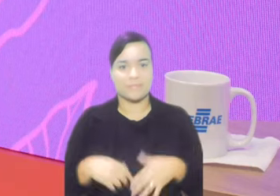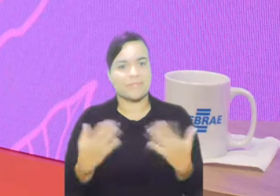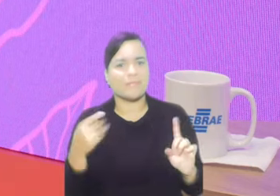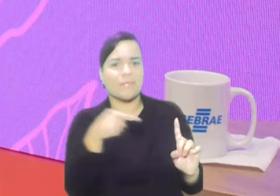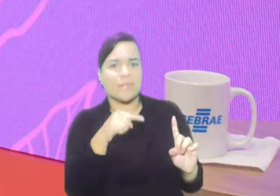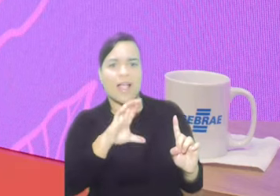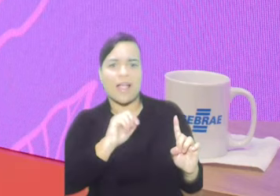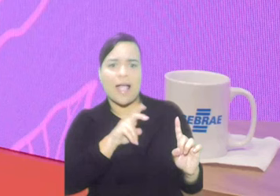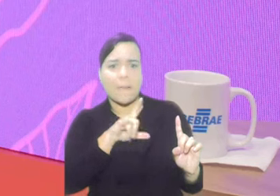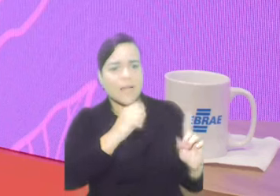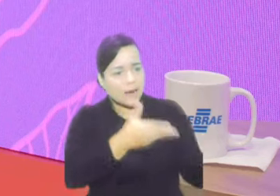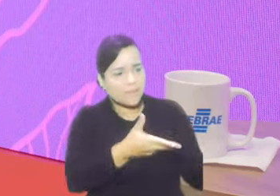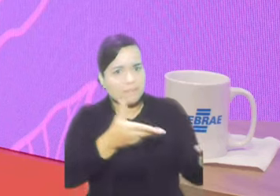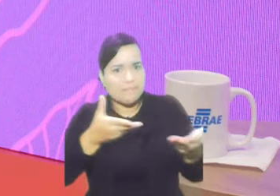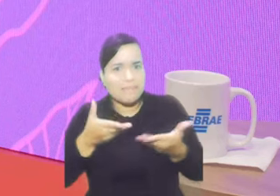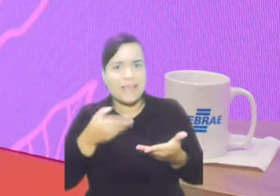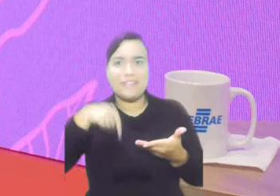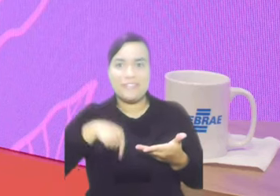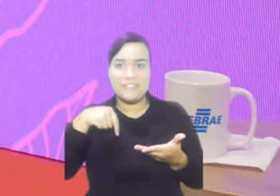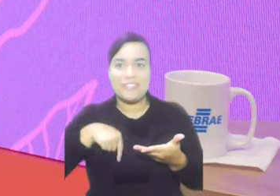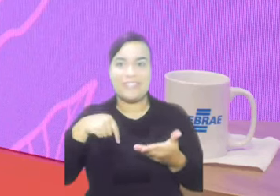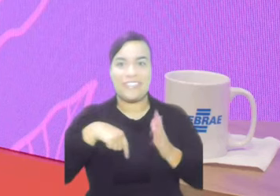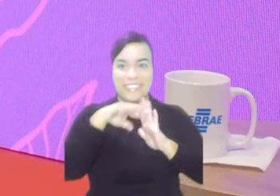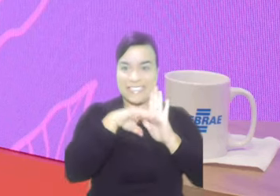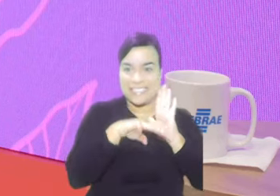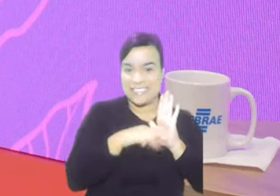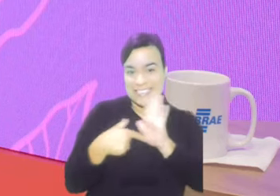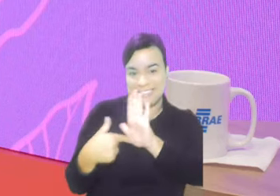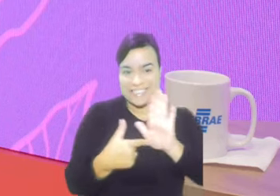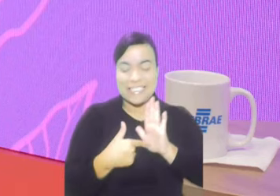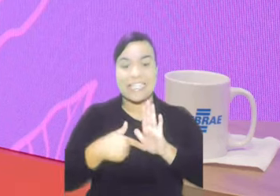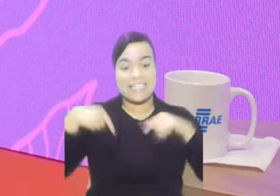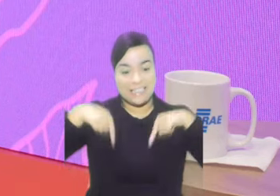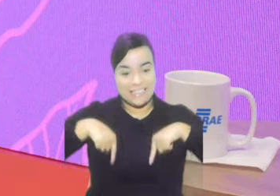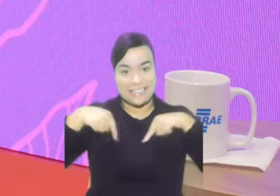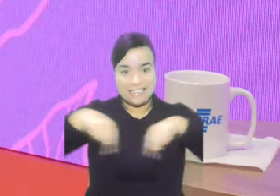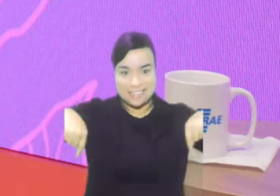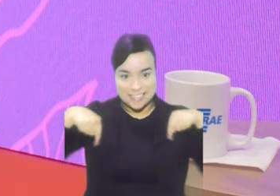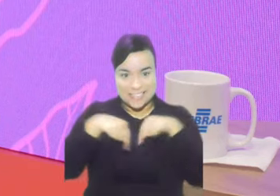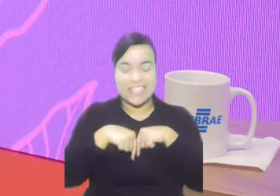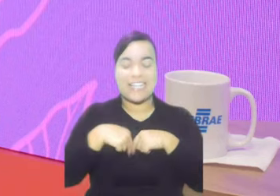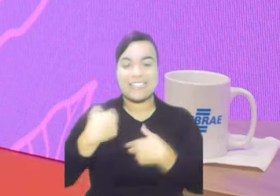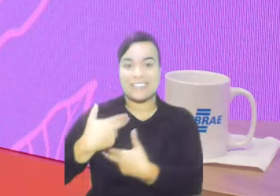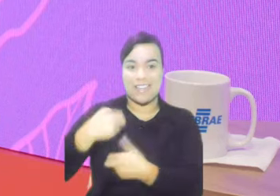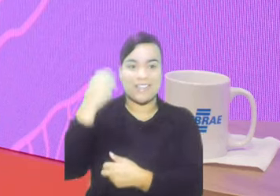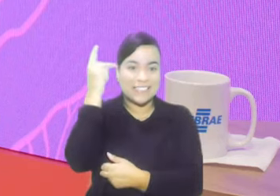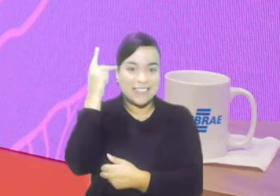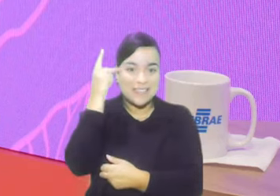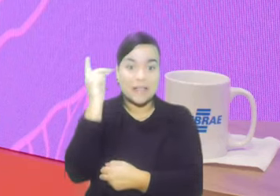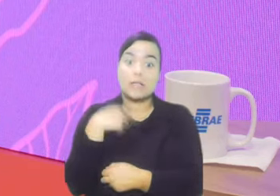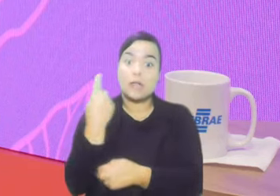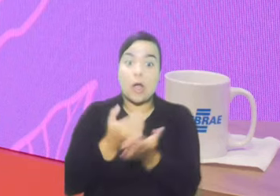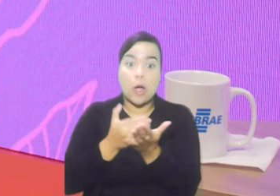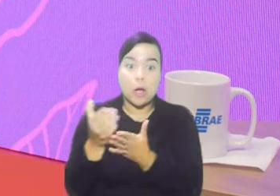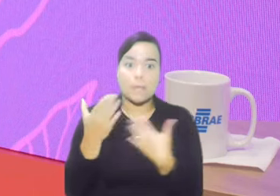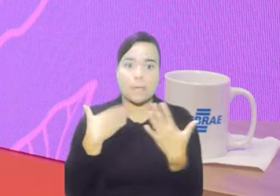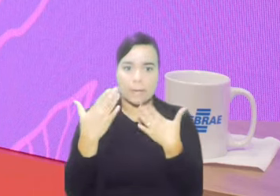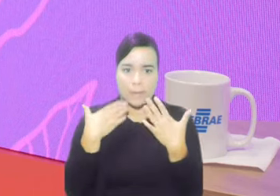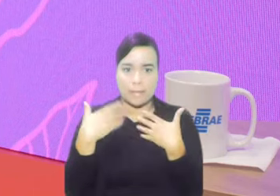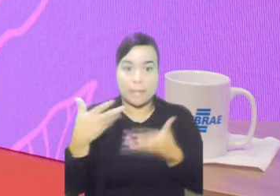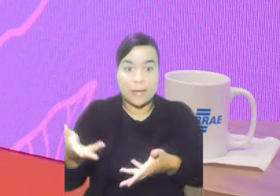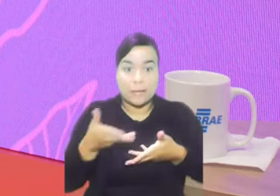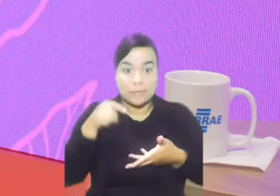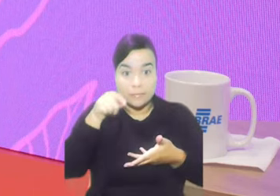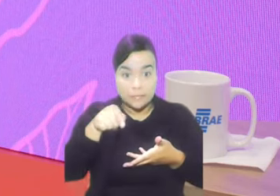Camila, seja muito bem-vinda ao nosso programa, ao estúdio do CEBRAE São Paulo. E para a gente começar esse bate-papo, eu já te